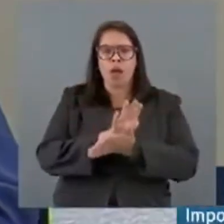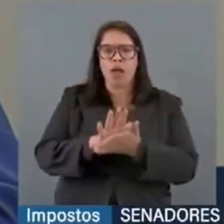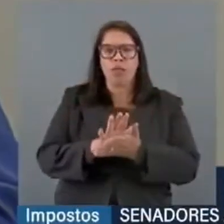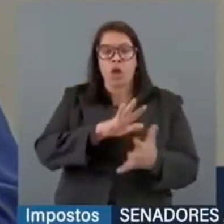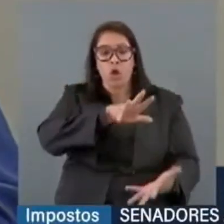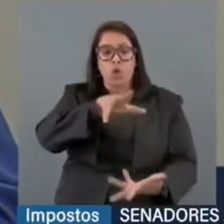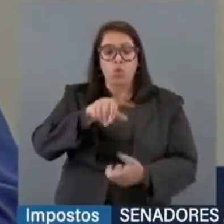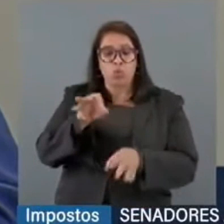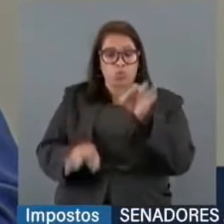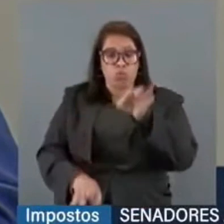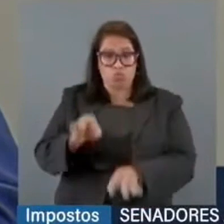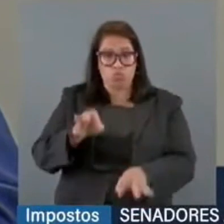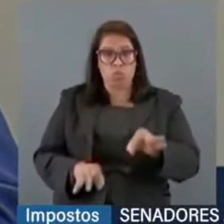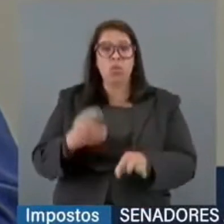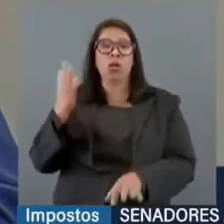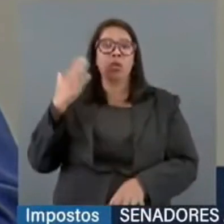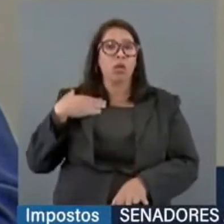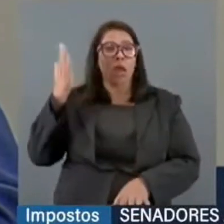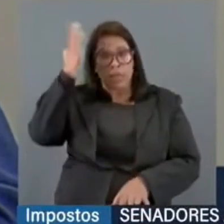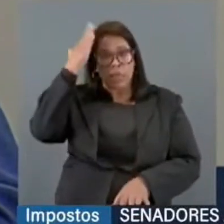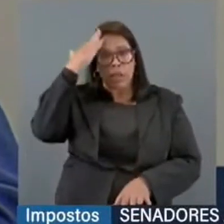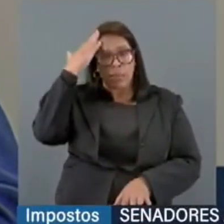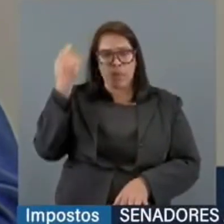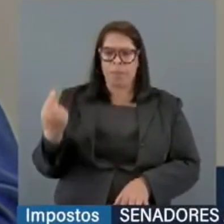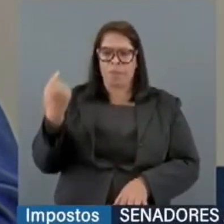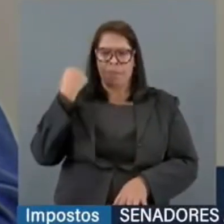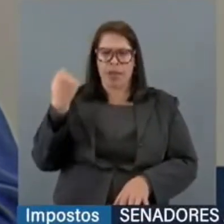todos nós sabemos que, no passado recente,